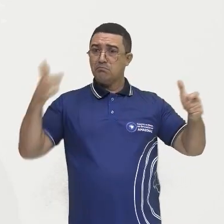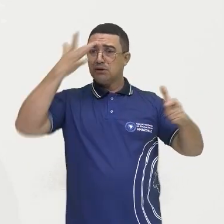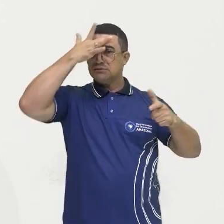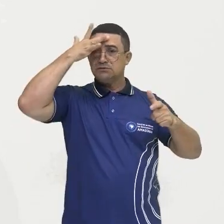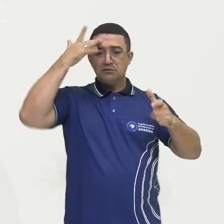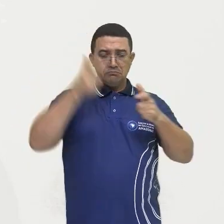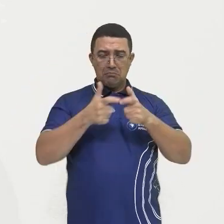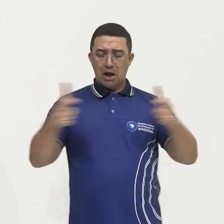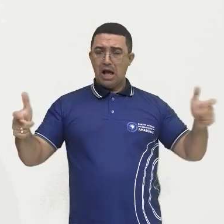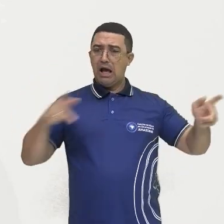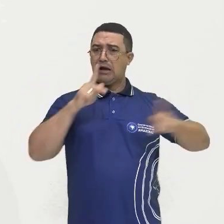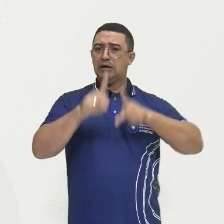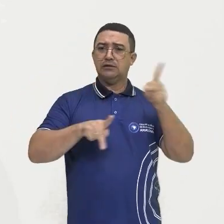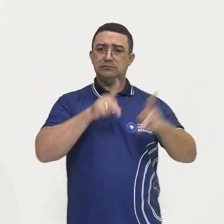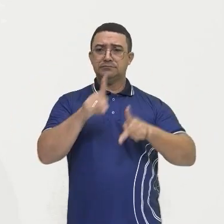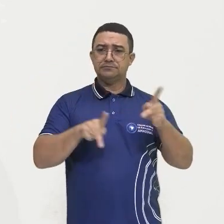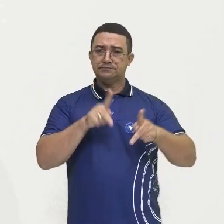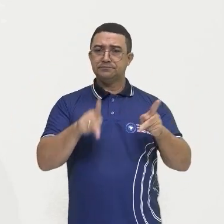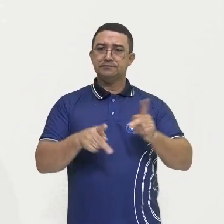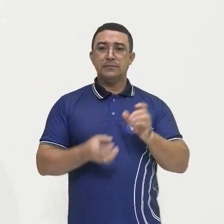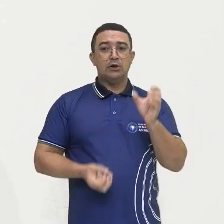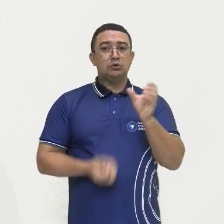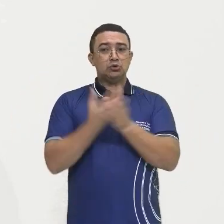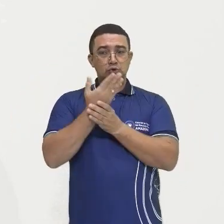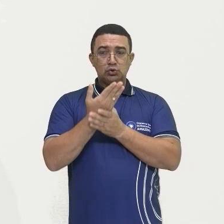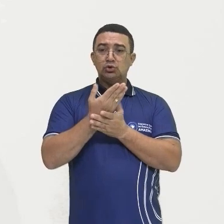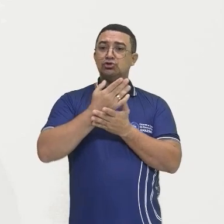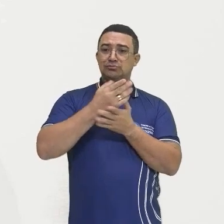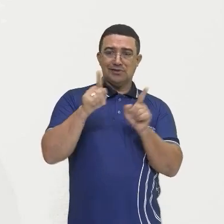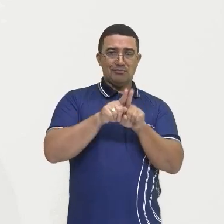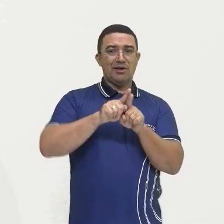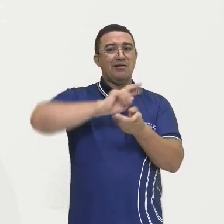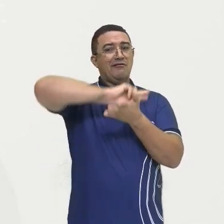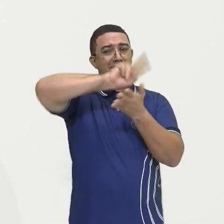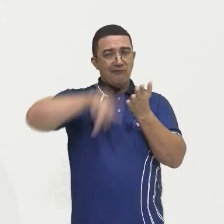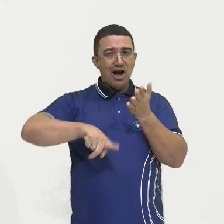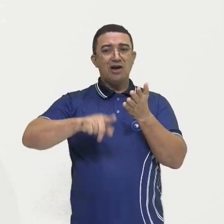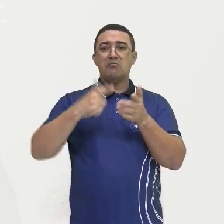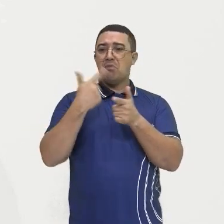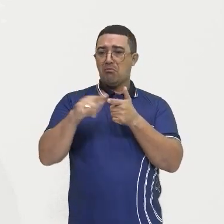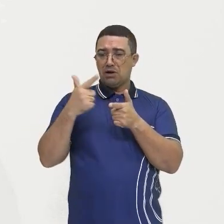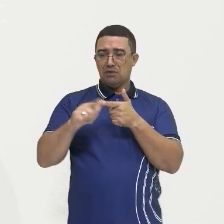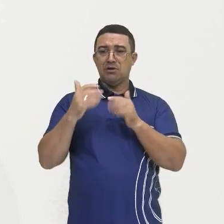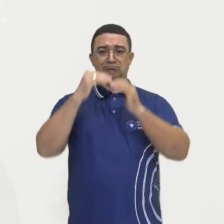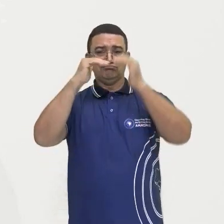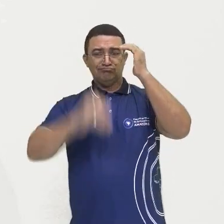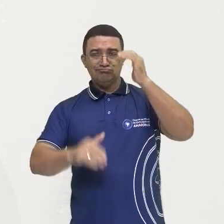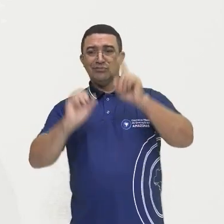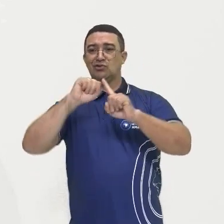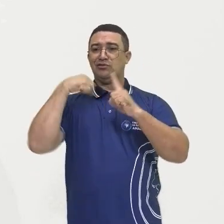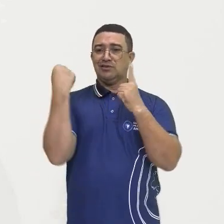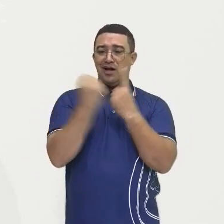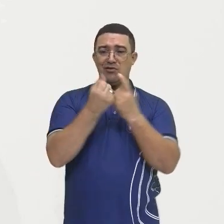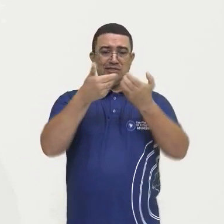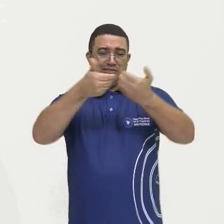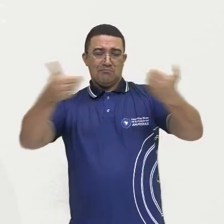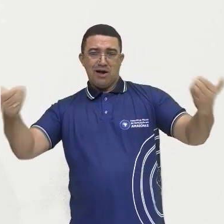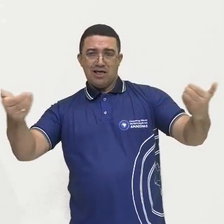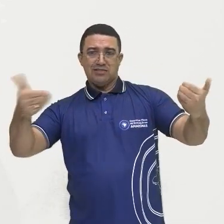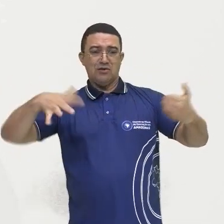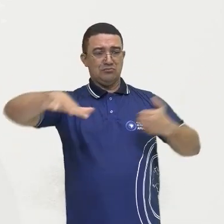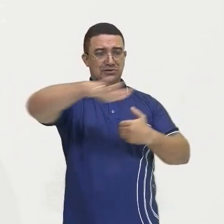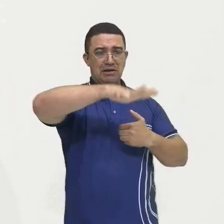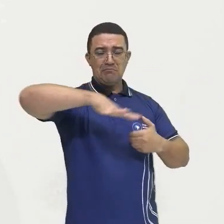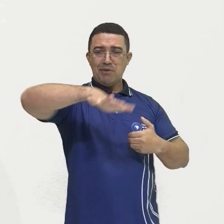macrocefalia urbana, o surgimento de vários problemas, como a desigualdade social, a segregação espacial,